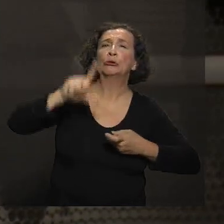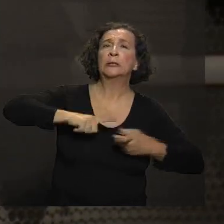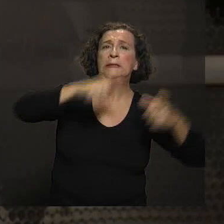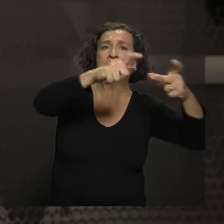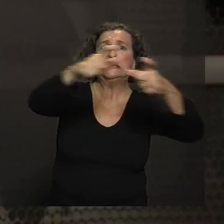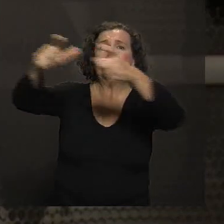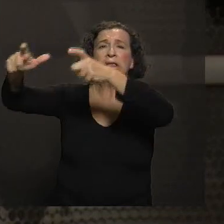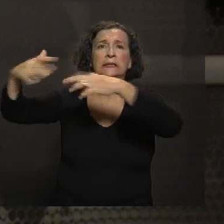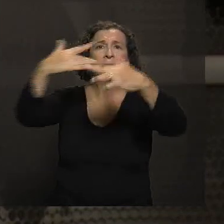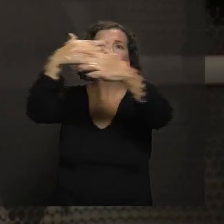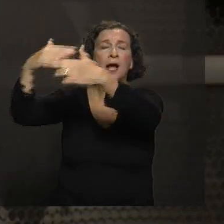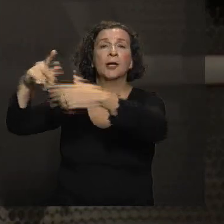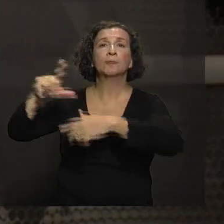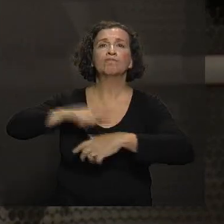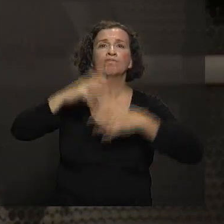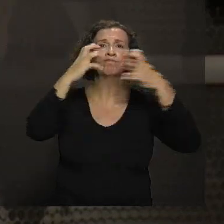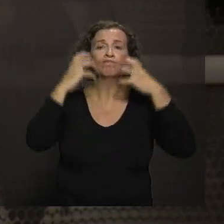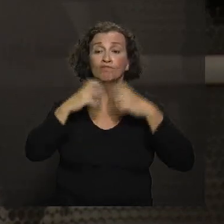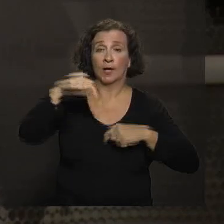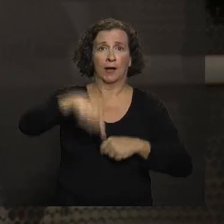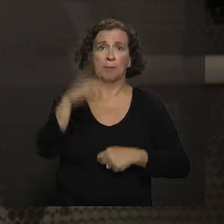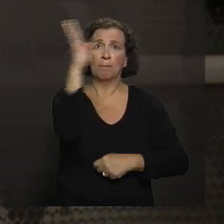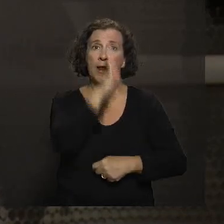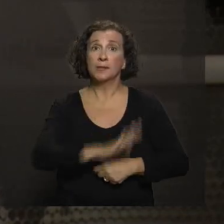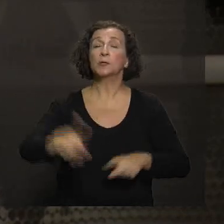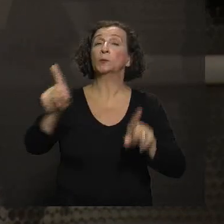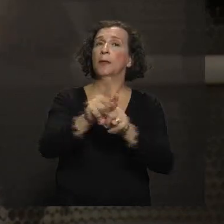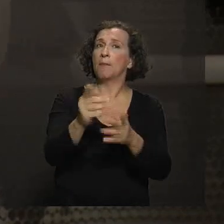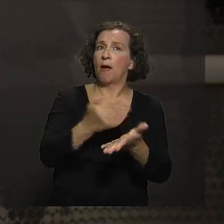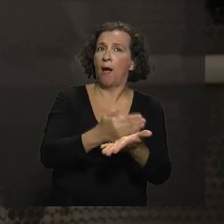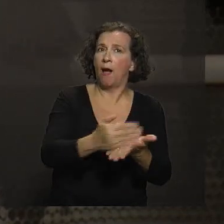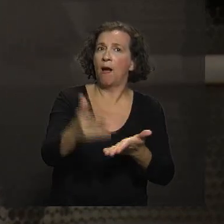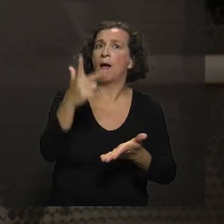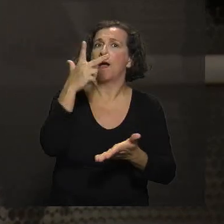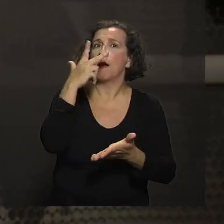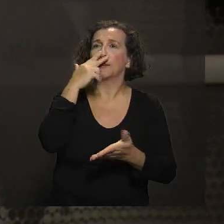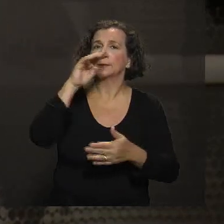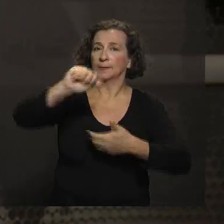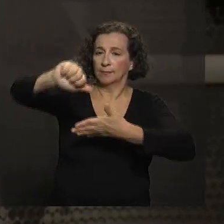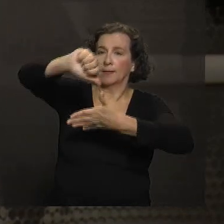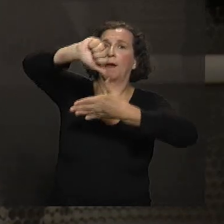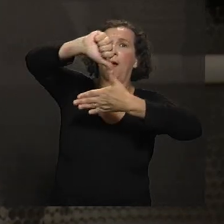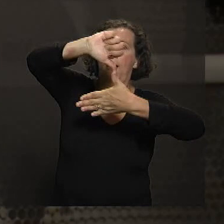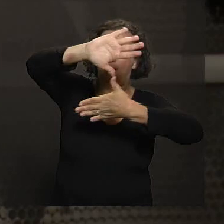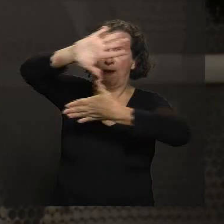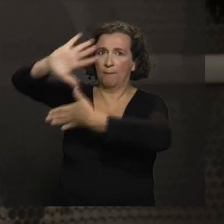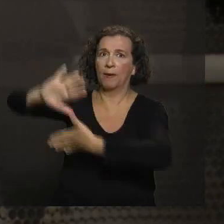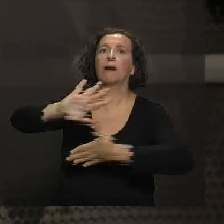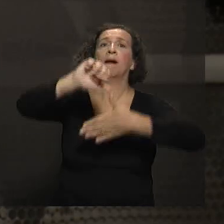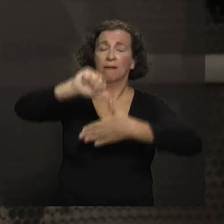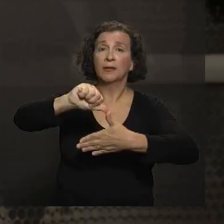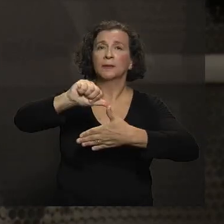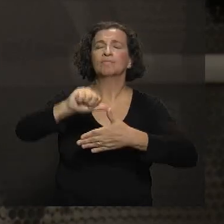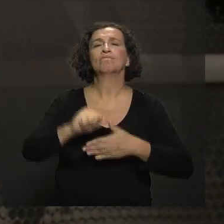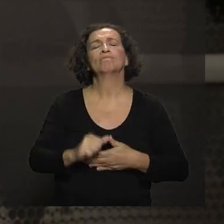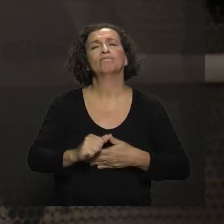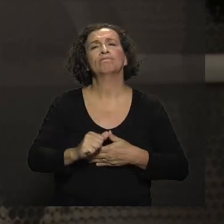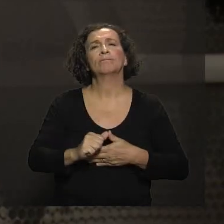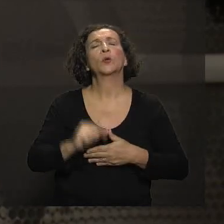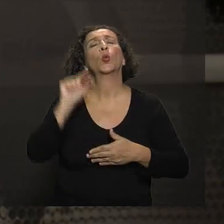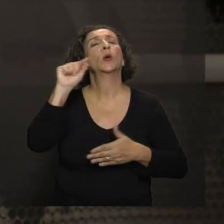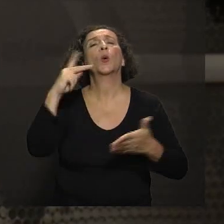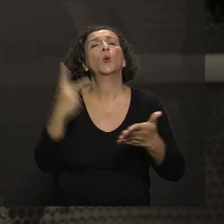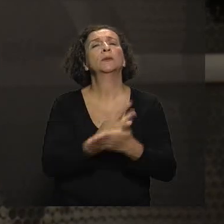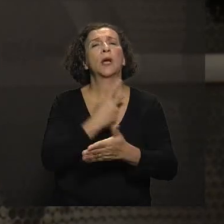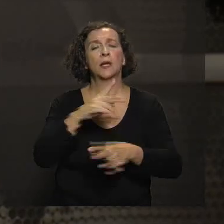cidades com o sarampo, o Brasil também está começando, porque está descendo pelas Américas. As consequências do